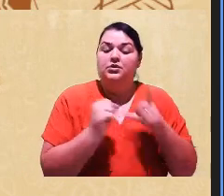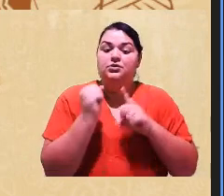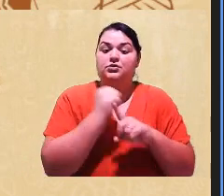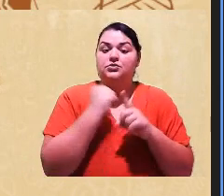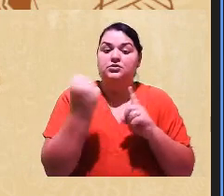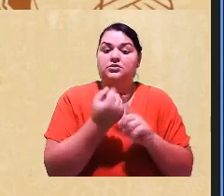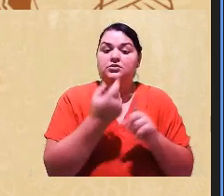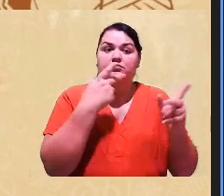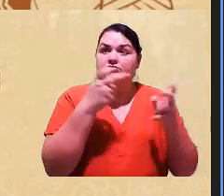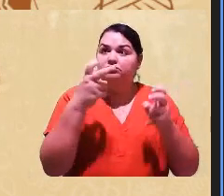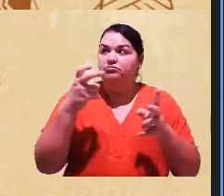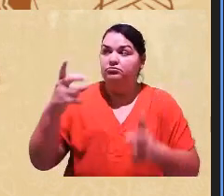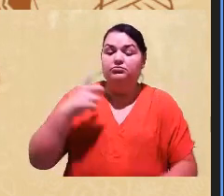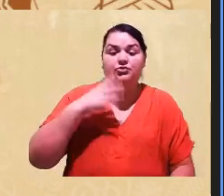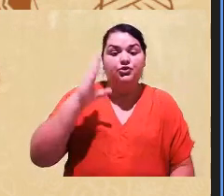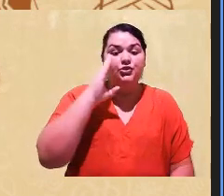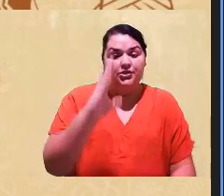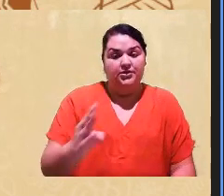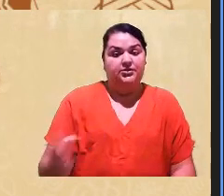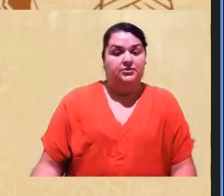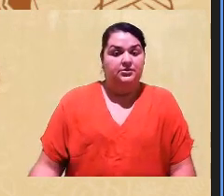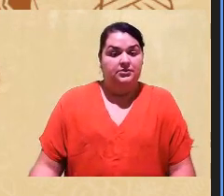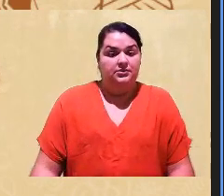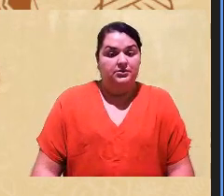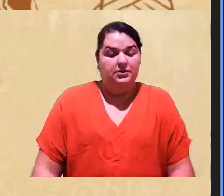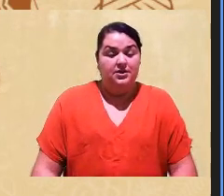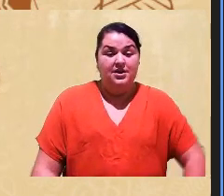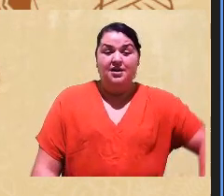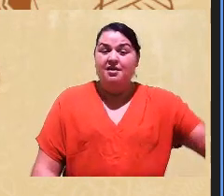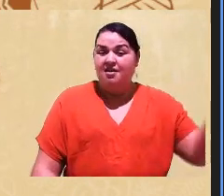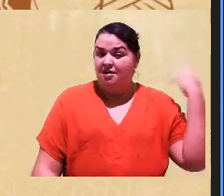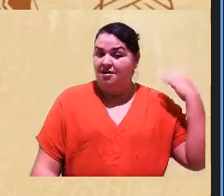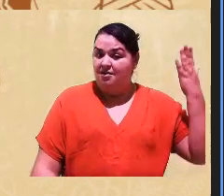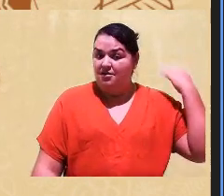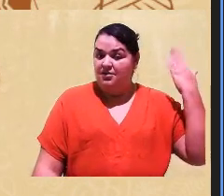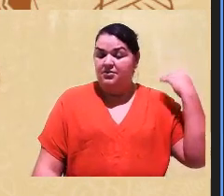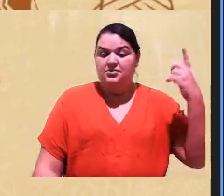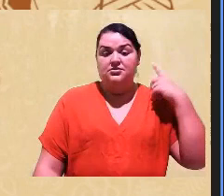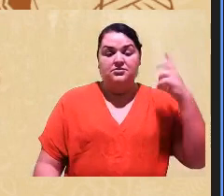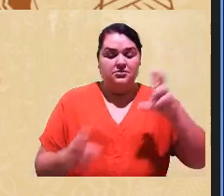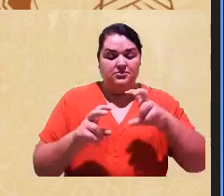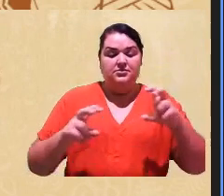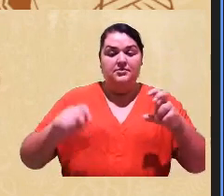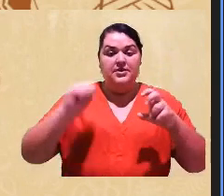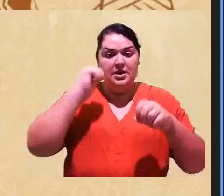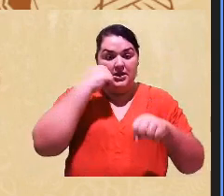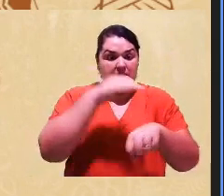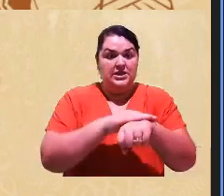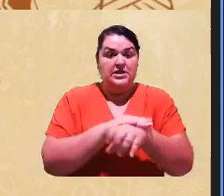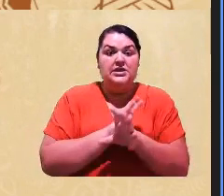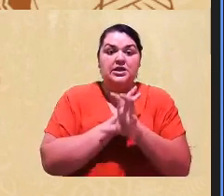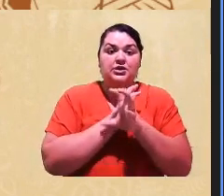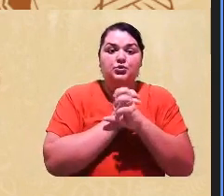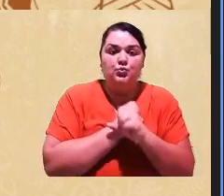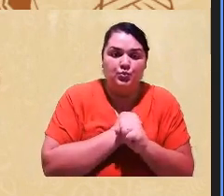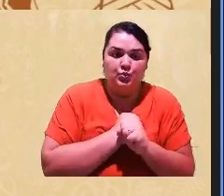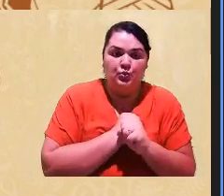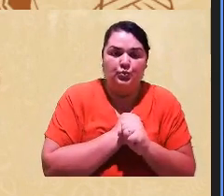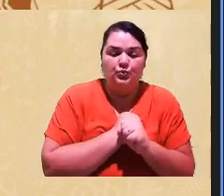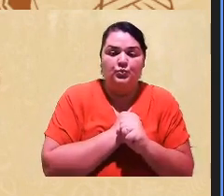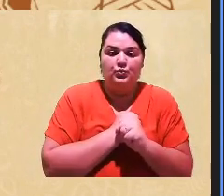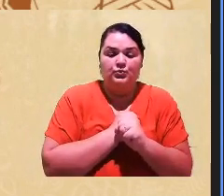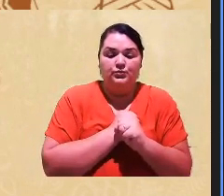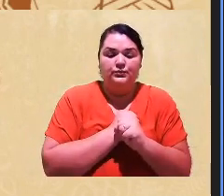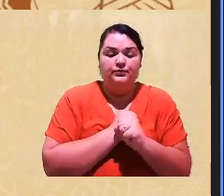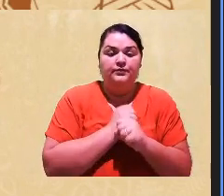negra de forma direta, mas aquele momento que os membros de banca que são negros, eu estou falando também sobre isso, viu, Eliane?